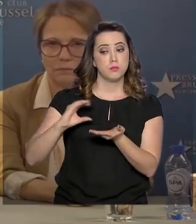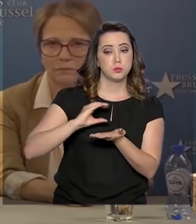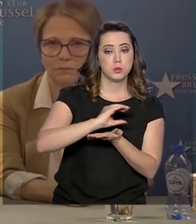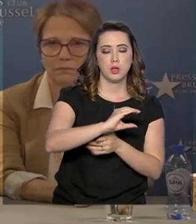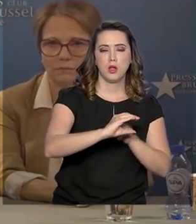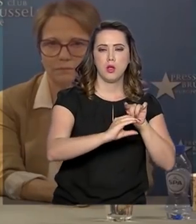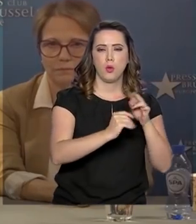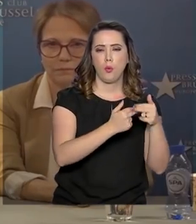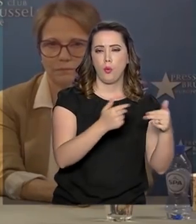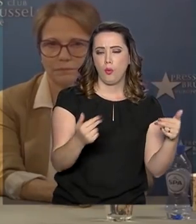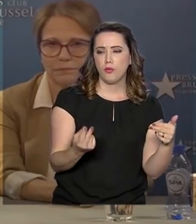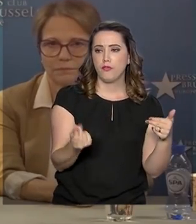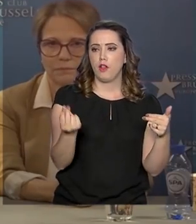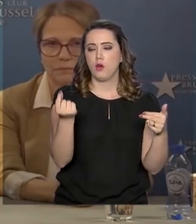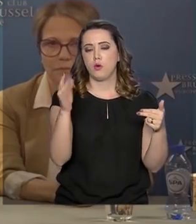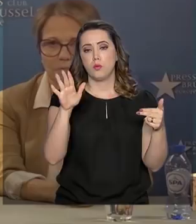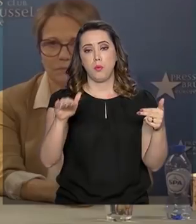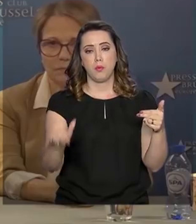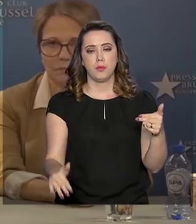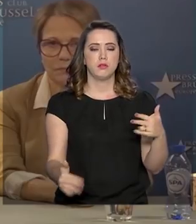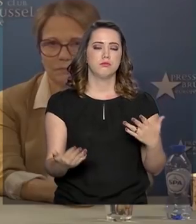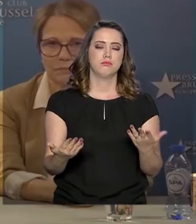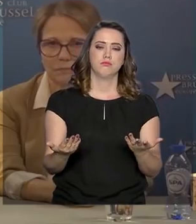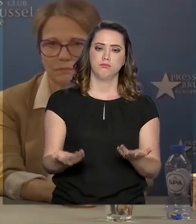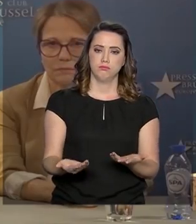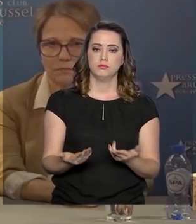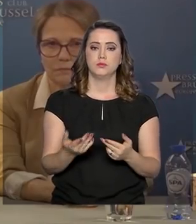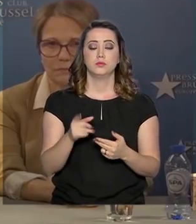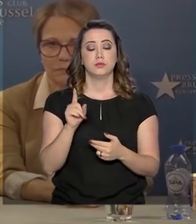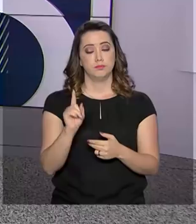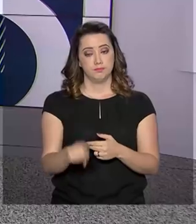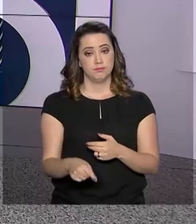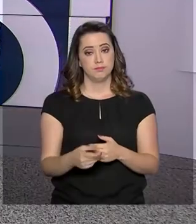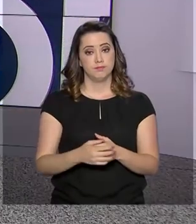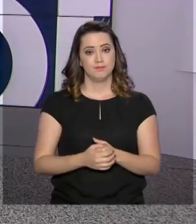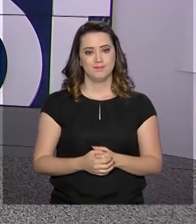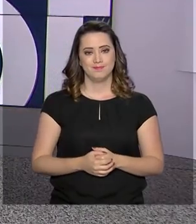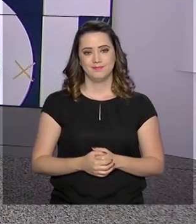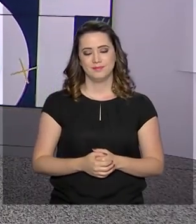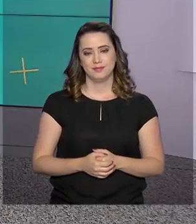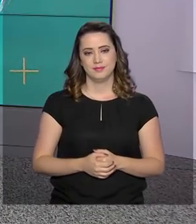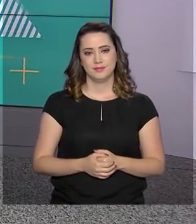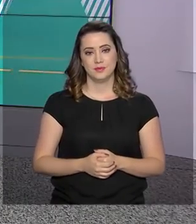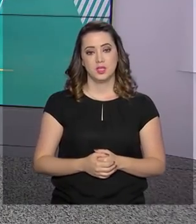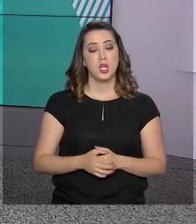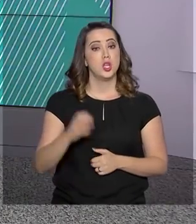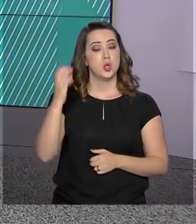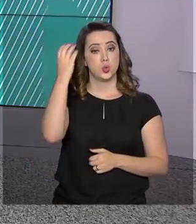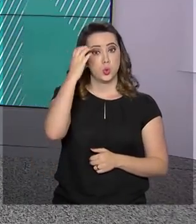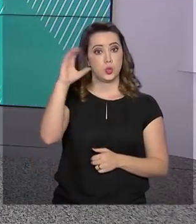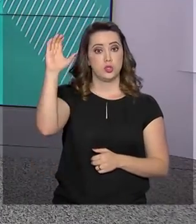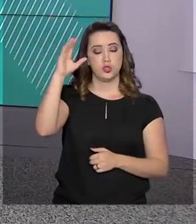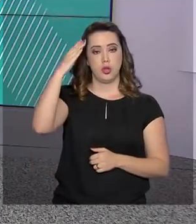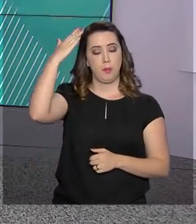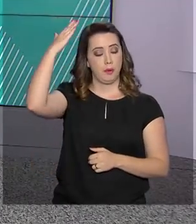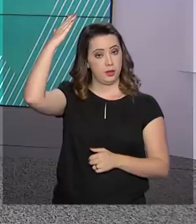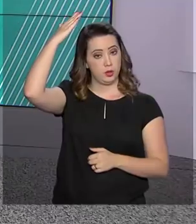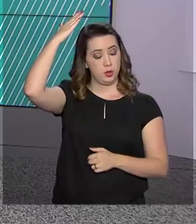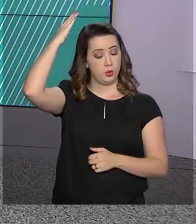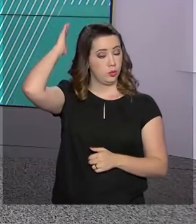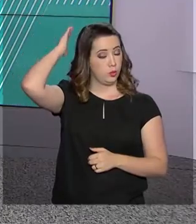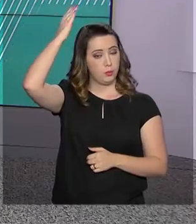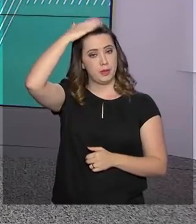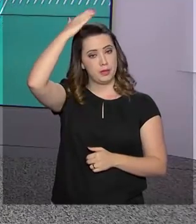a insumos em condições mais favoráveis. E de Curitiba, no Paraná, o presidente em